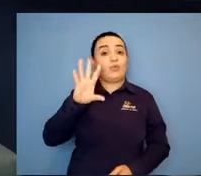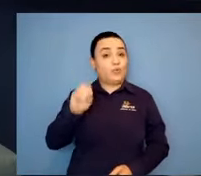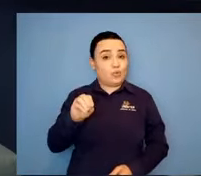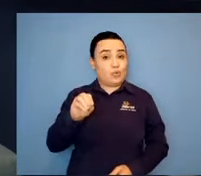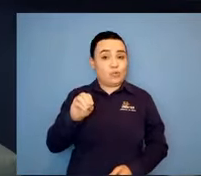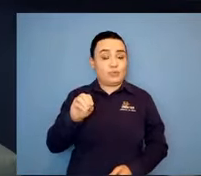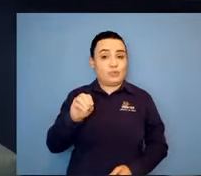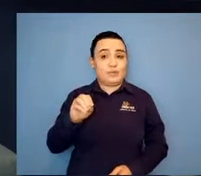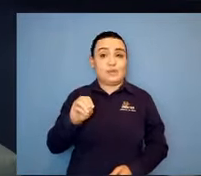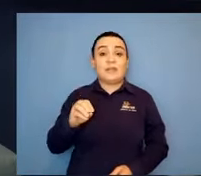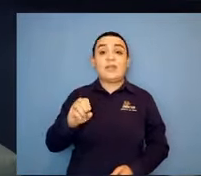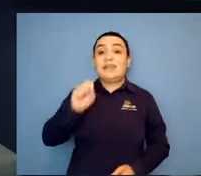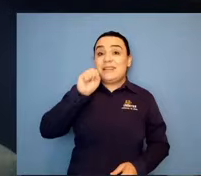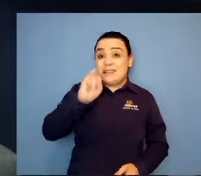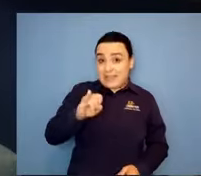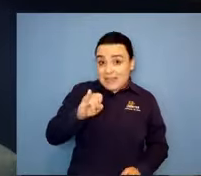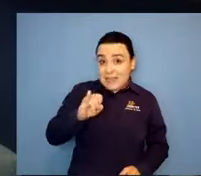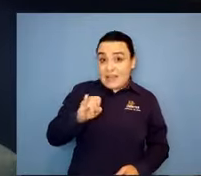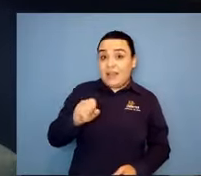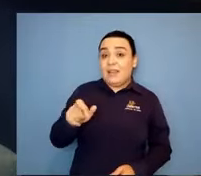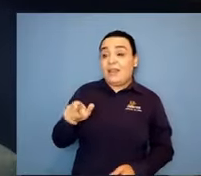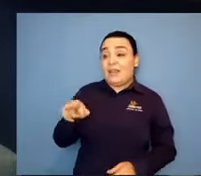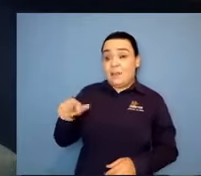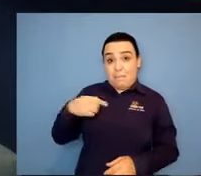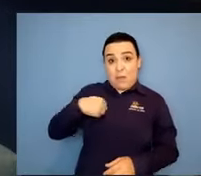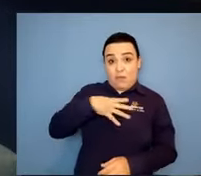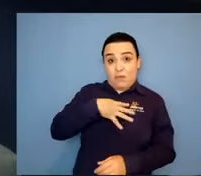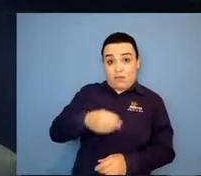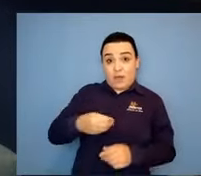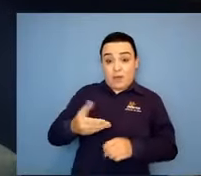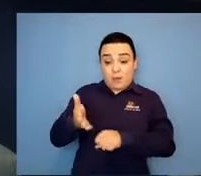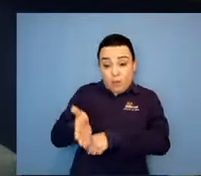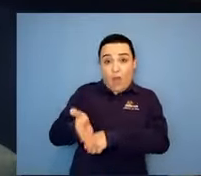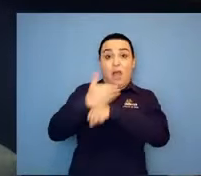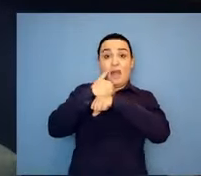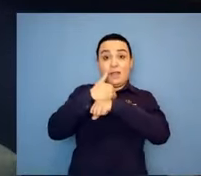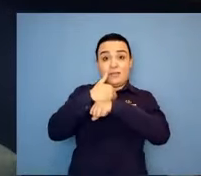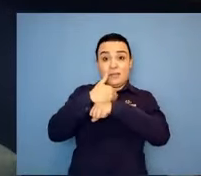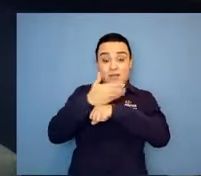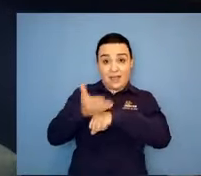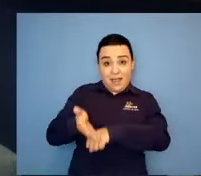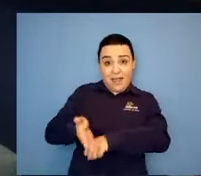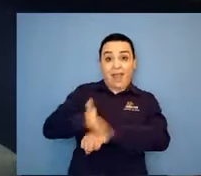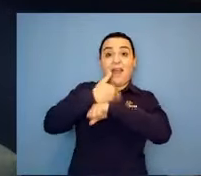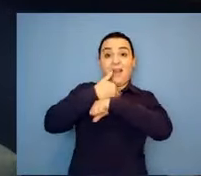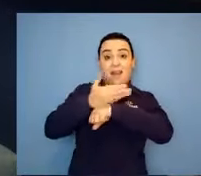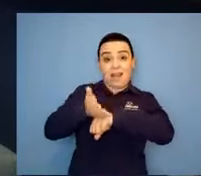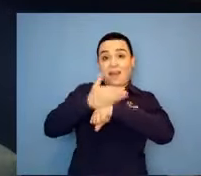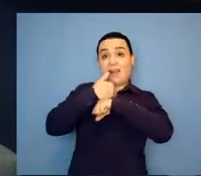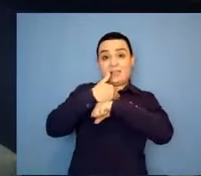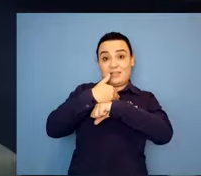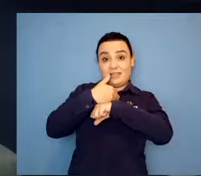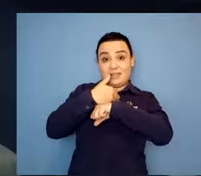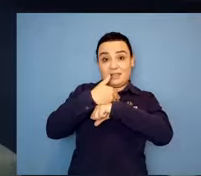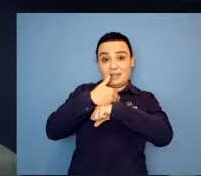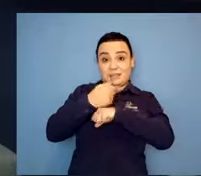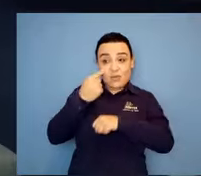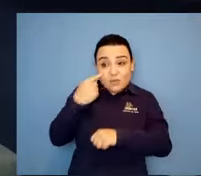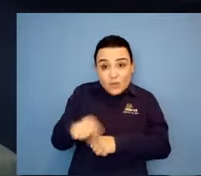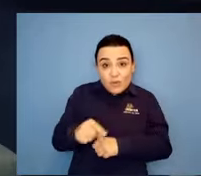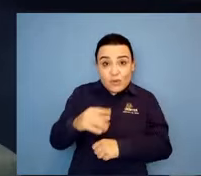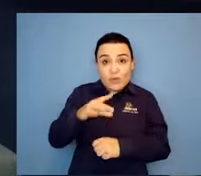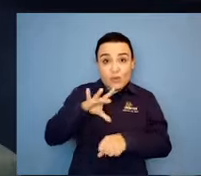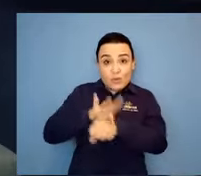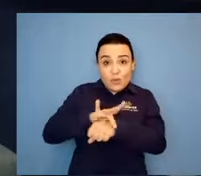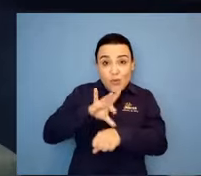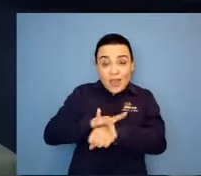recebido o diagnóstico precoce, o valor de tratamento seria o quê? 500 mil, digamos, né? Sim. E quanto o Gabriel gastou no